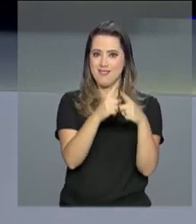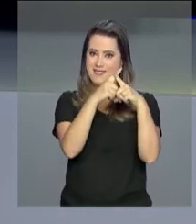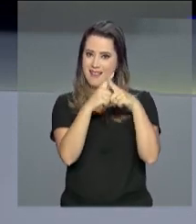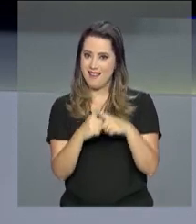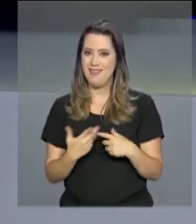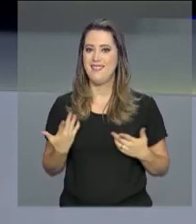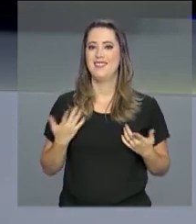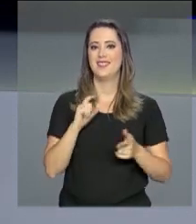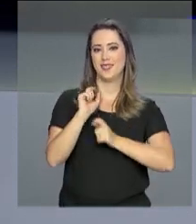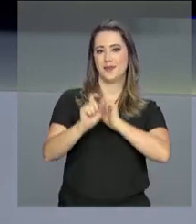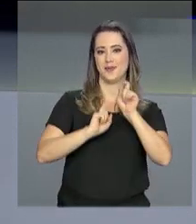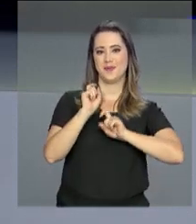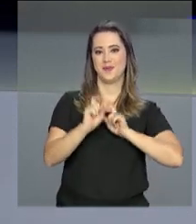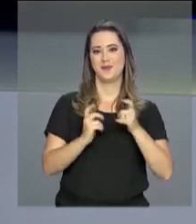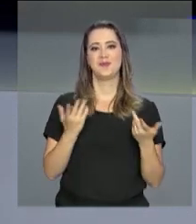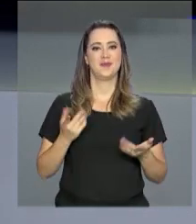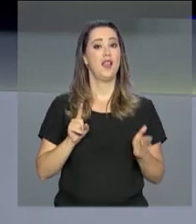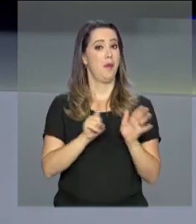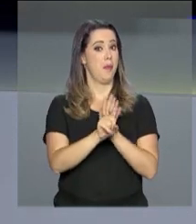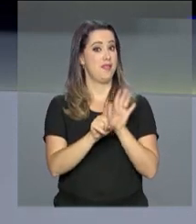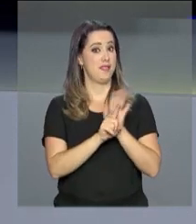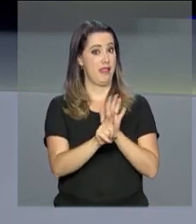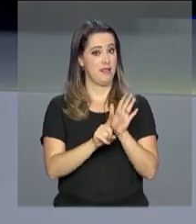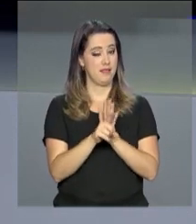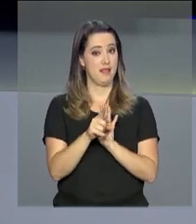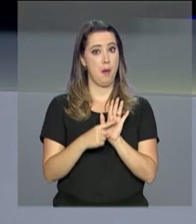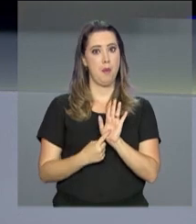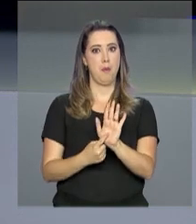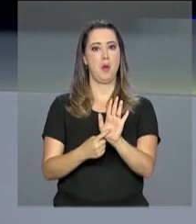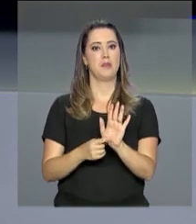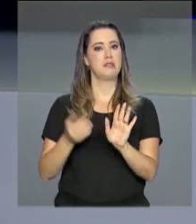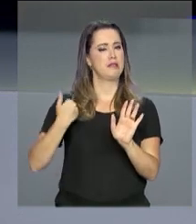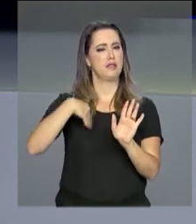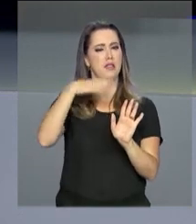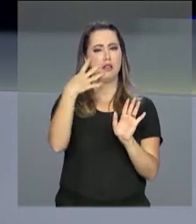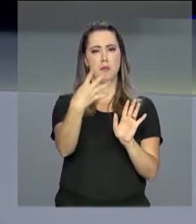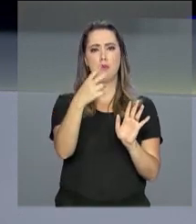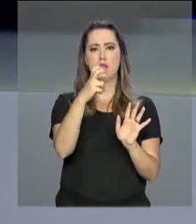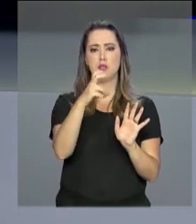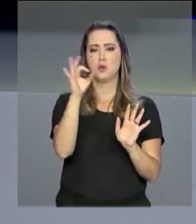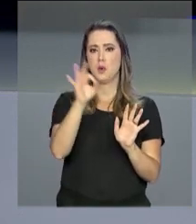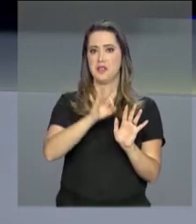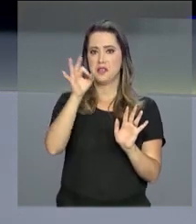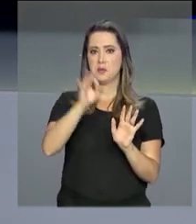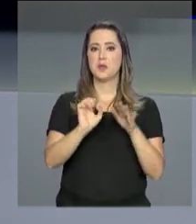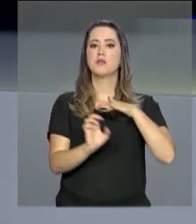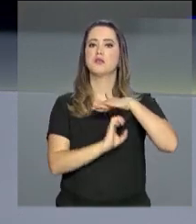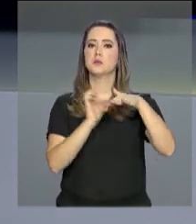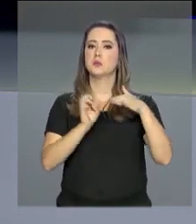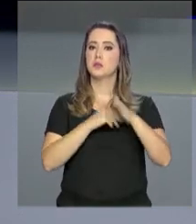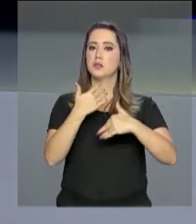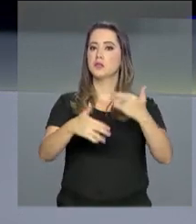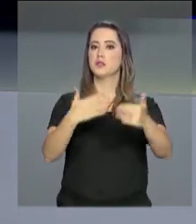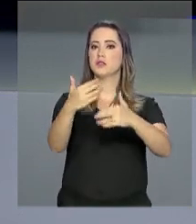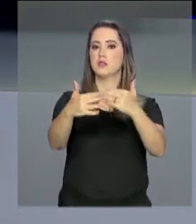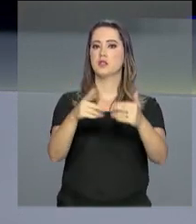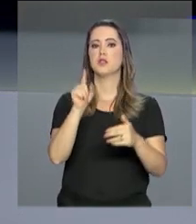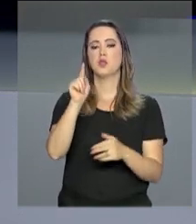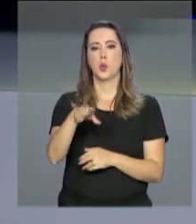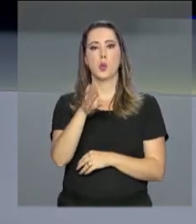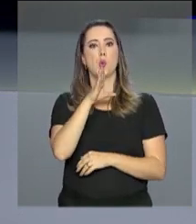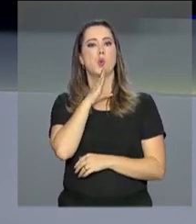De acordo com o censo da indústria brasileira de jogos digitais, mais de 45% das empresas que desenvolvem games no Brasil